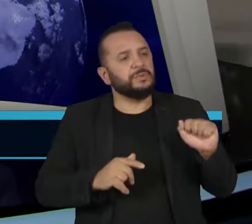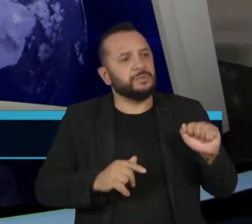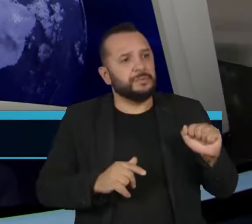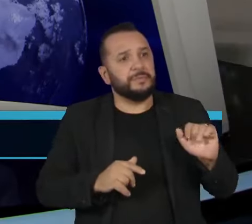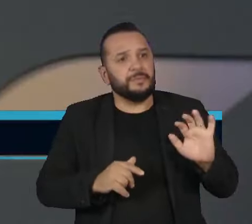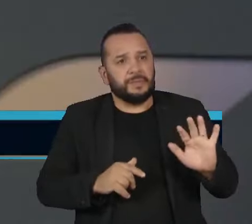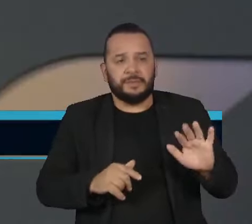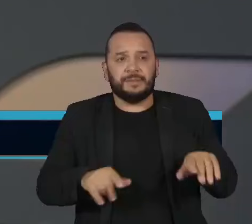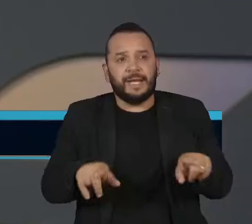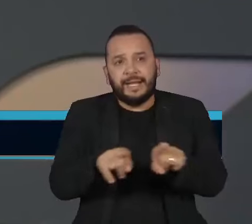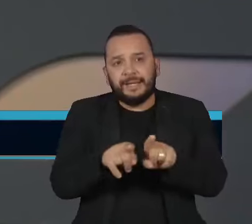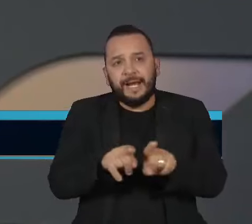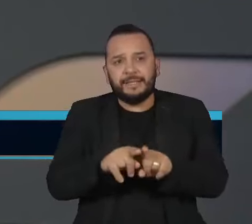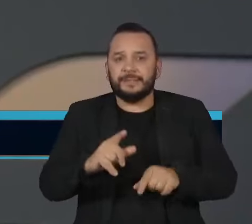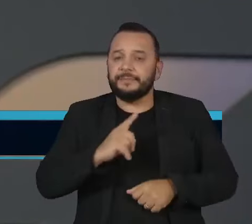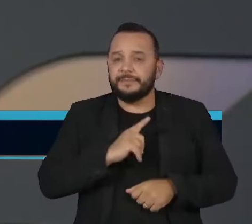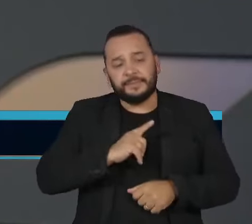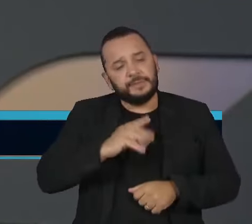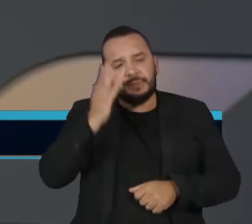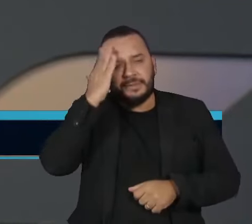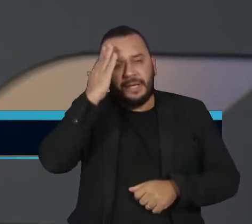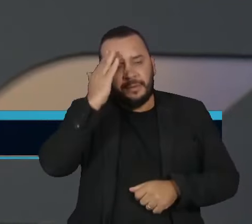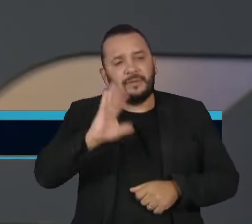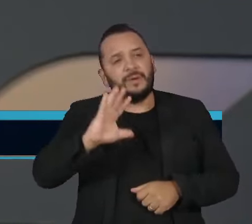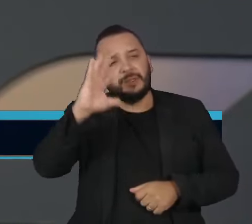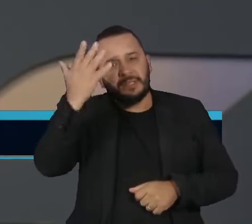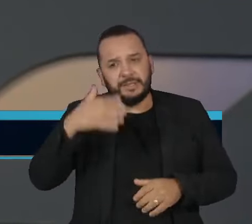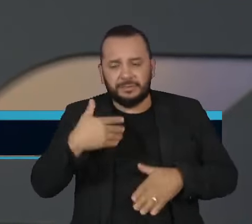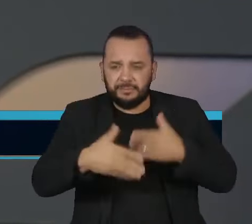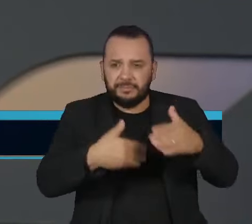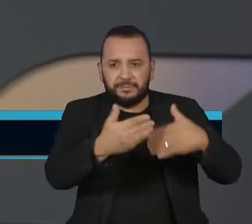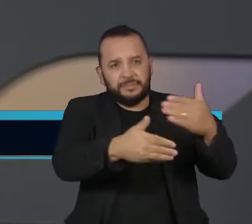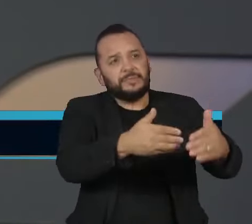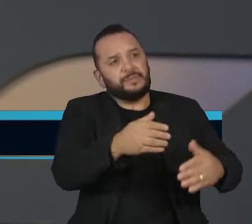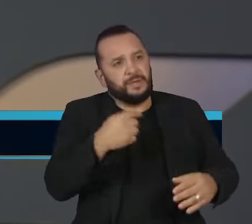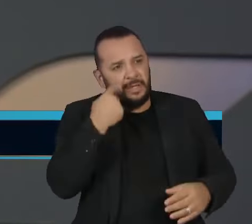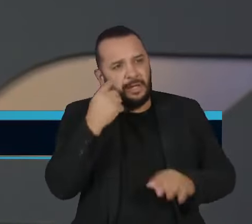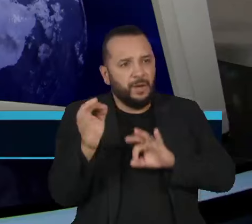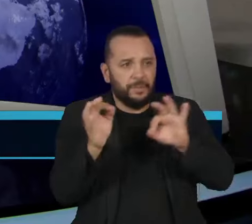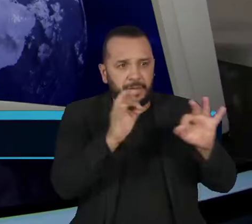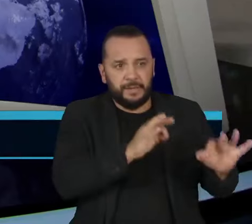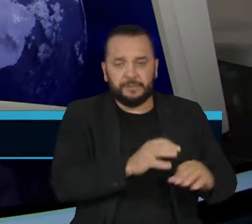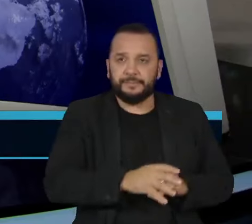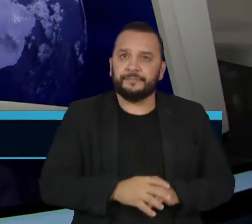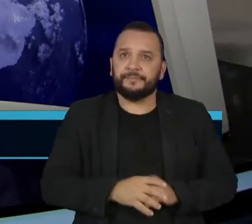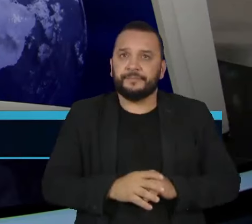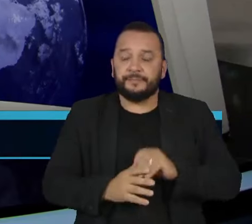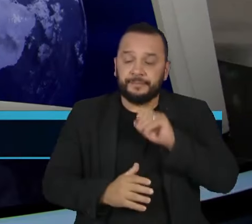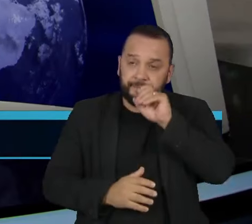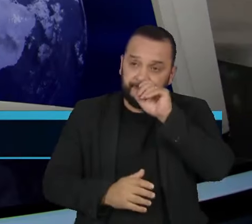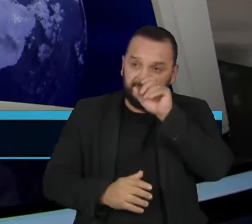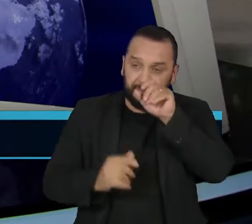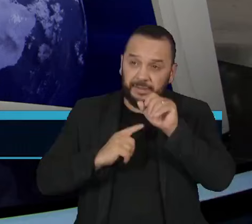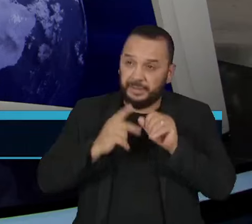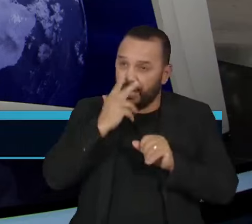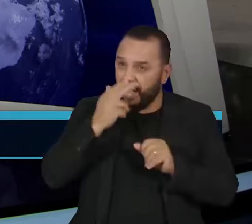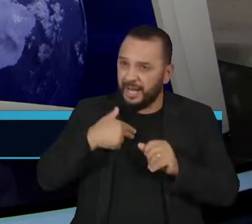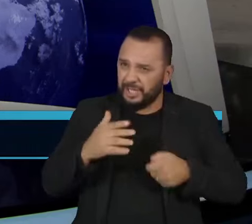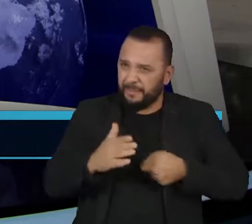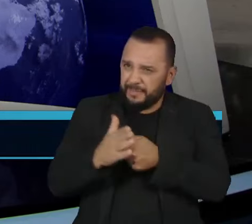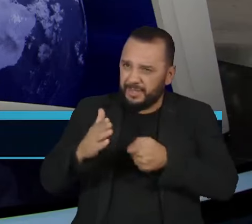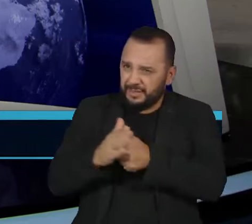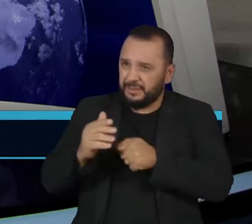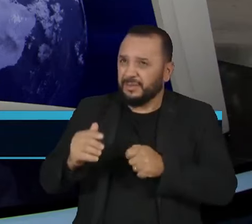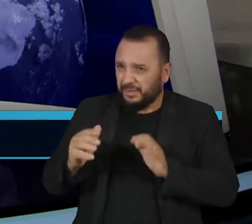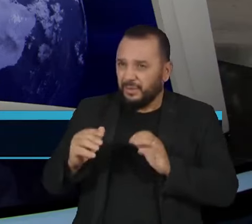totalmente previsível aí no jogo político que a gente tem acompanhado. Só para encerrar, toda essa pressão vai surtir algum efeito?